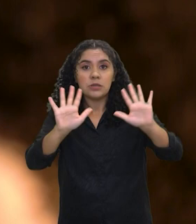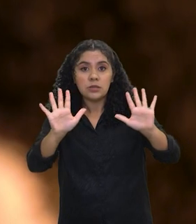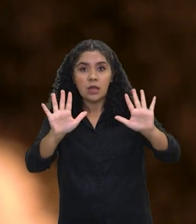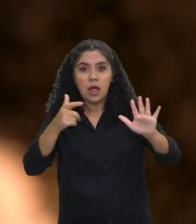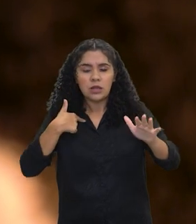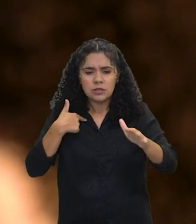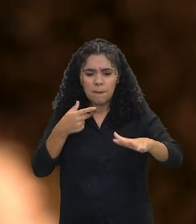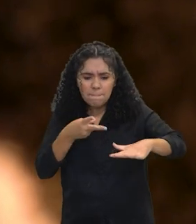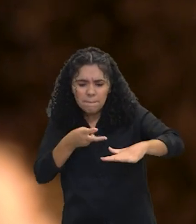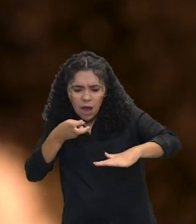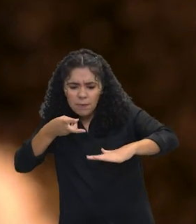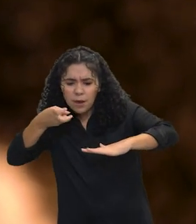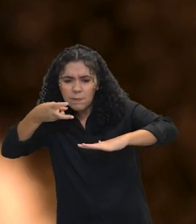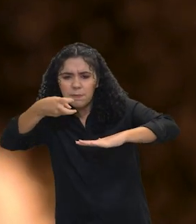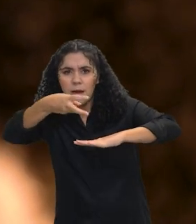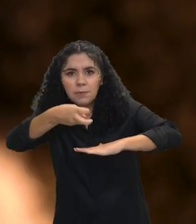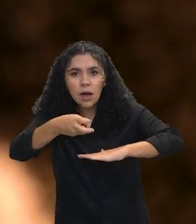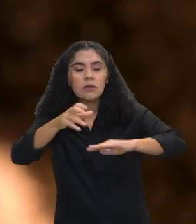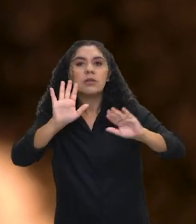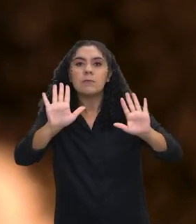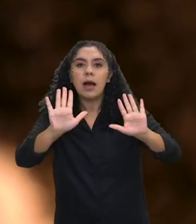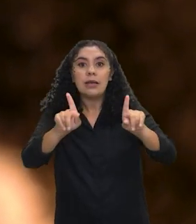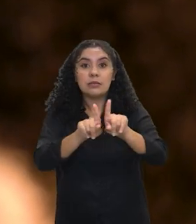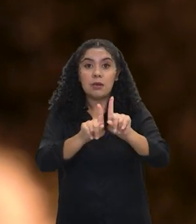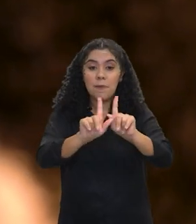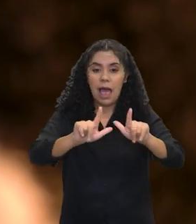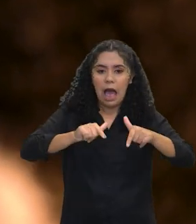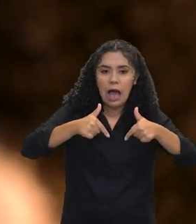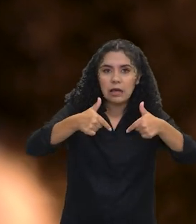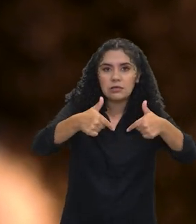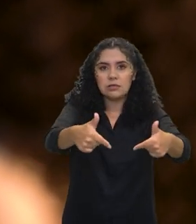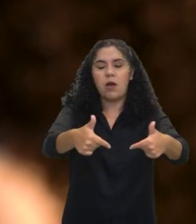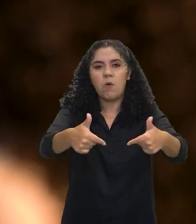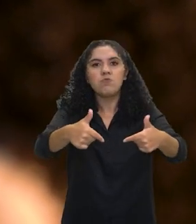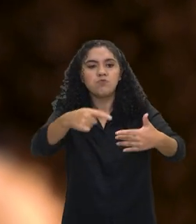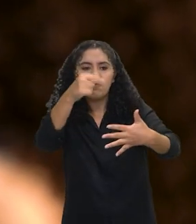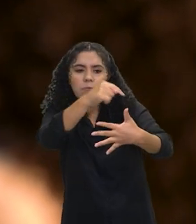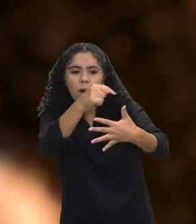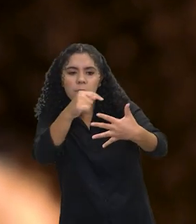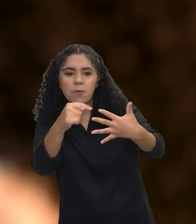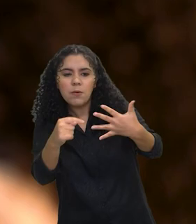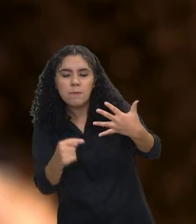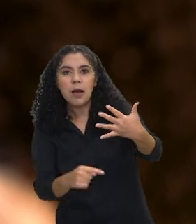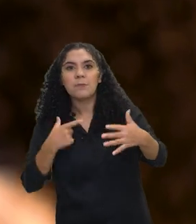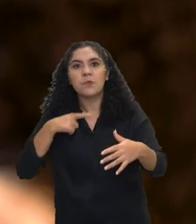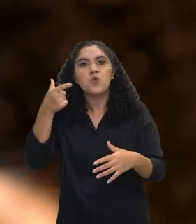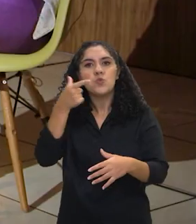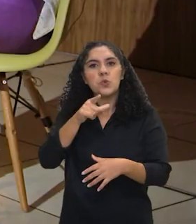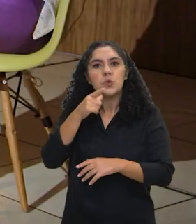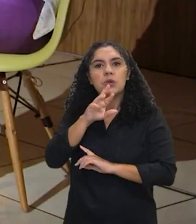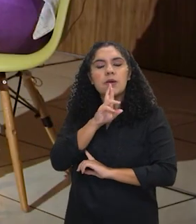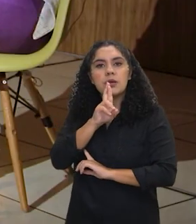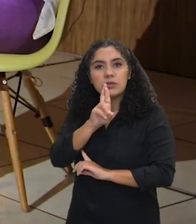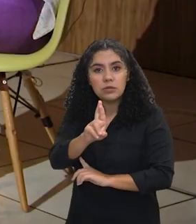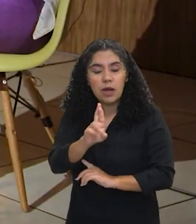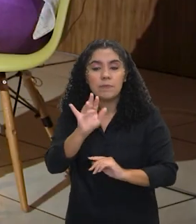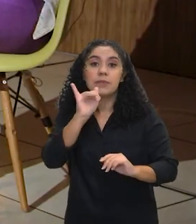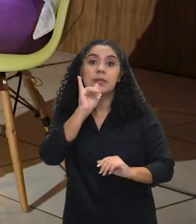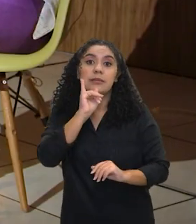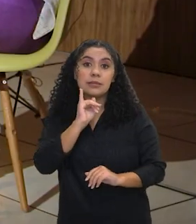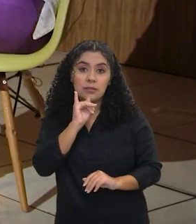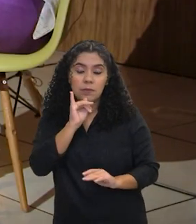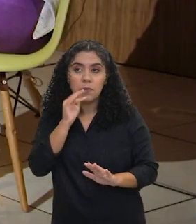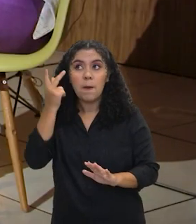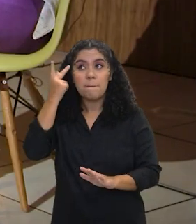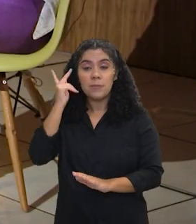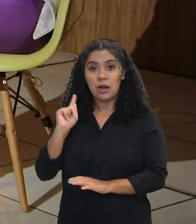identificação, foi de ação, em todas essas frentes nós tivemos ações concretas e já os primeiros resultados aparecendo. Para nós